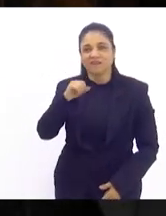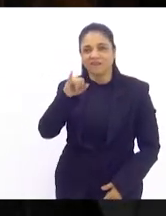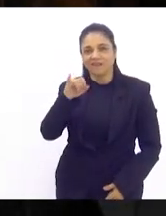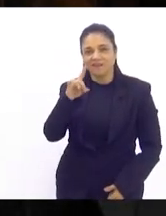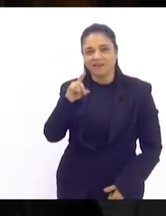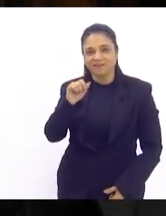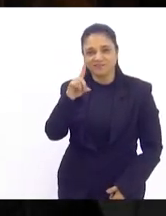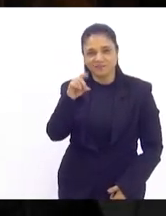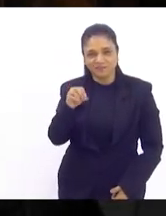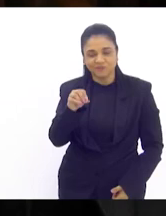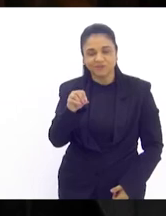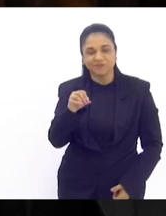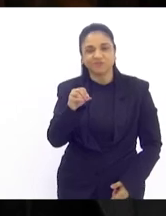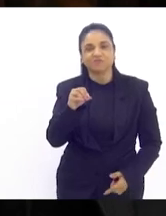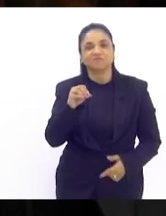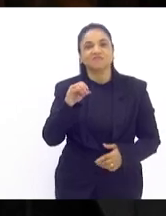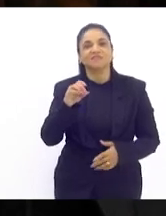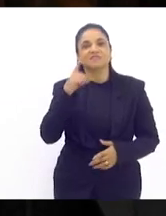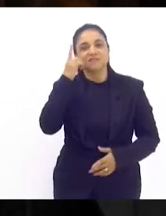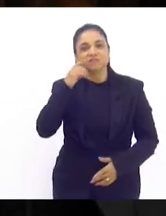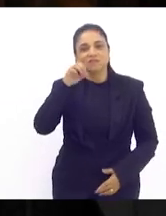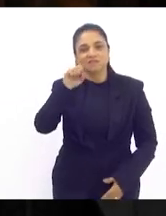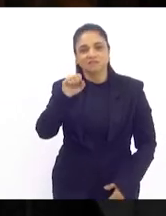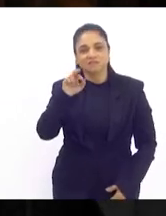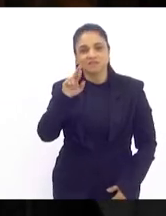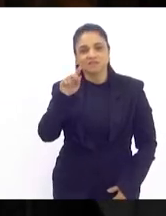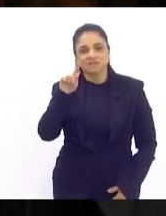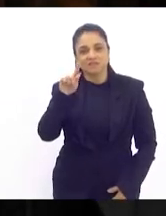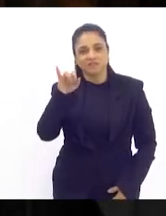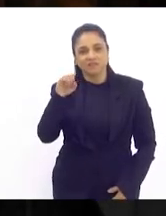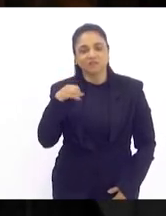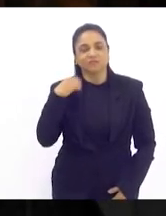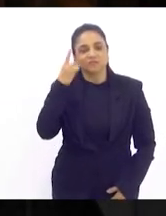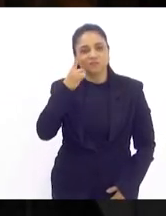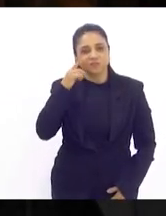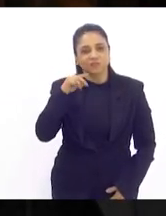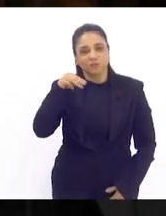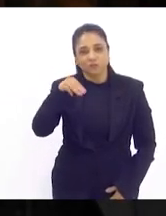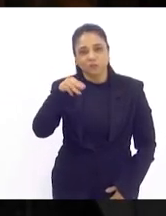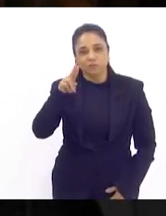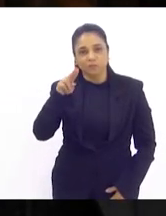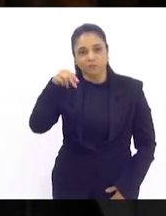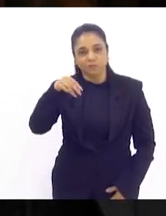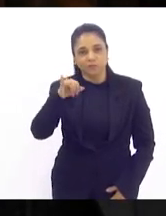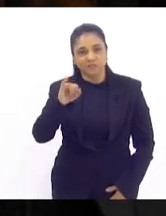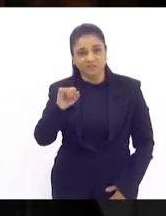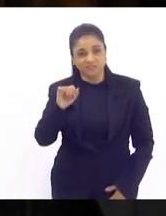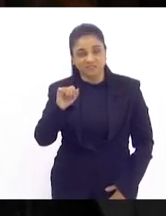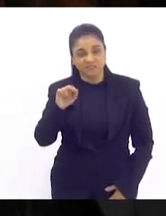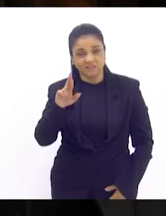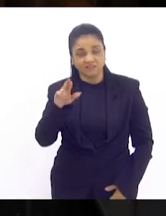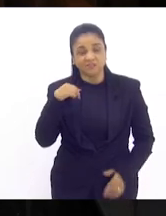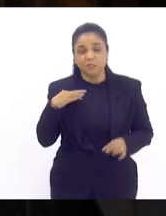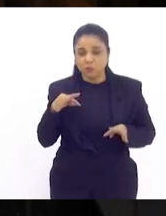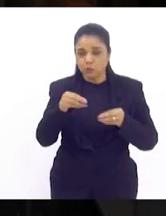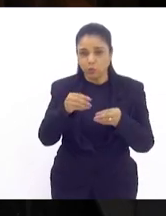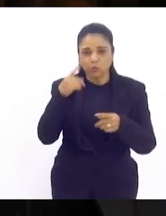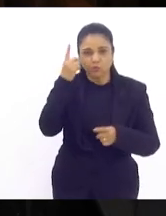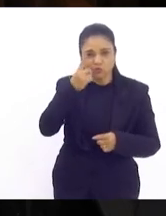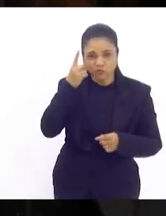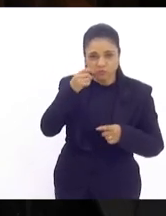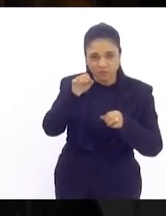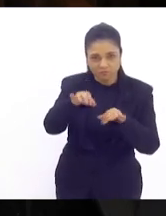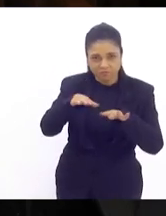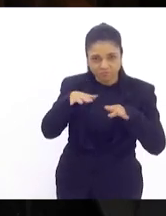saudando deputado Sérgio deputado Munir e todos os parlamentares presentes deputado